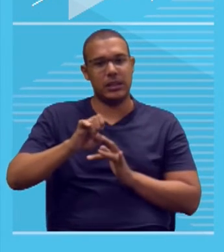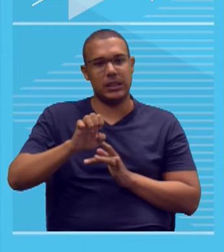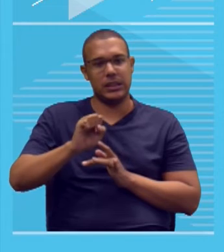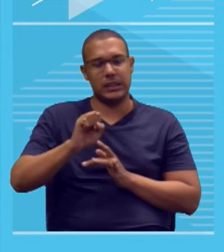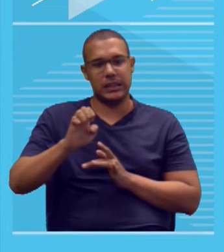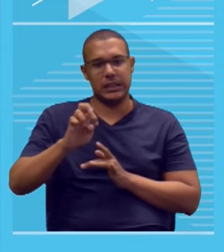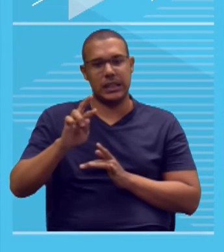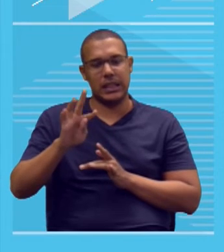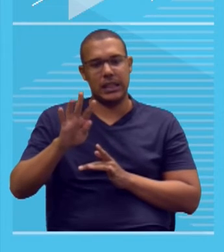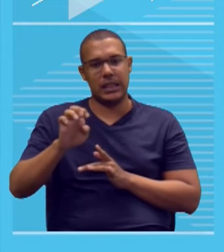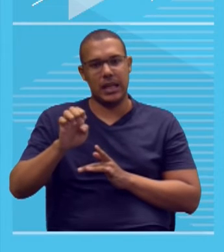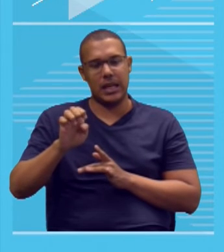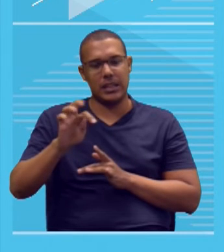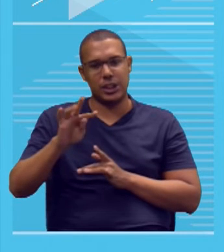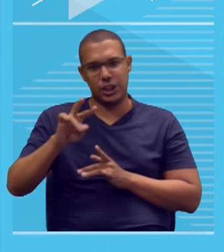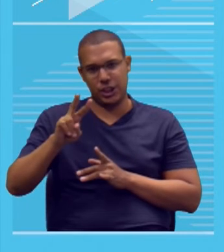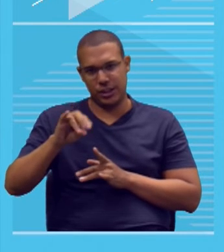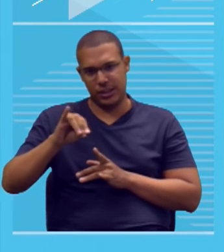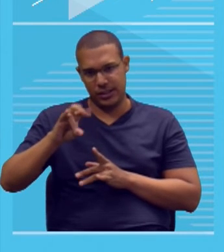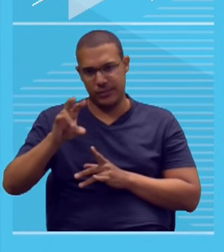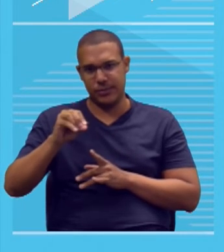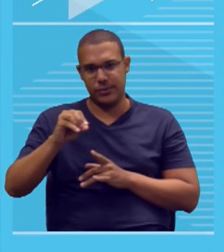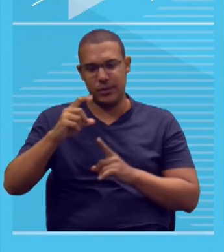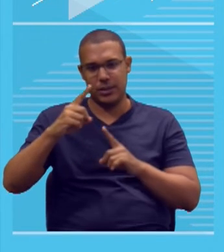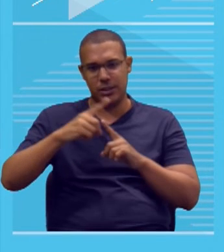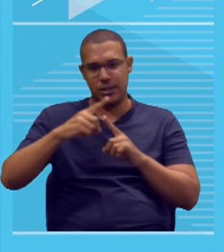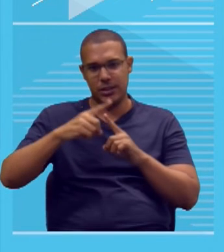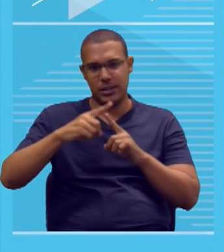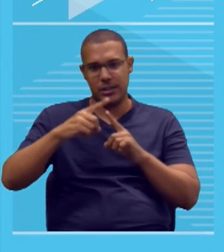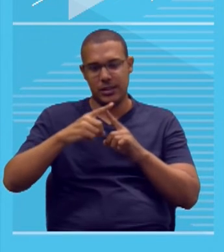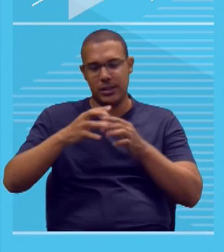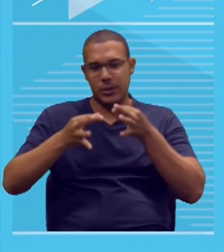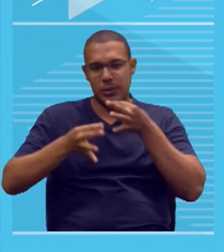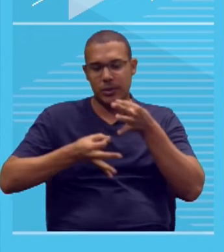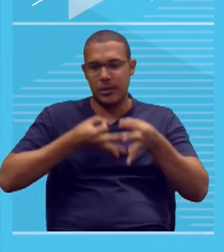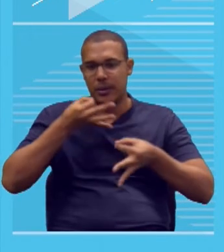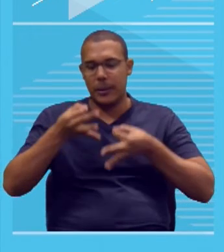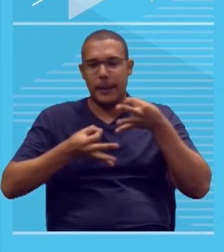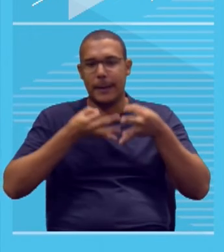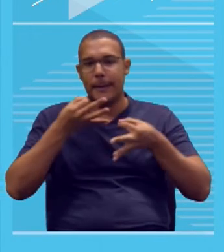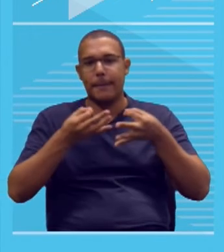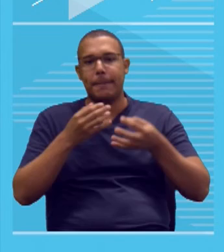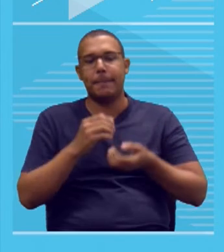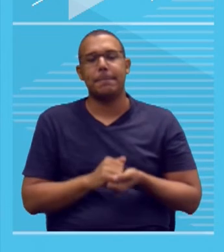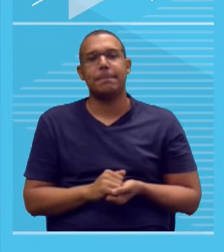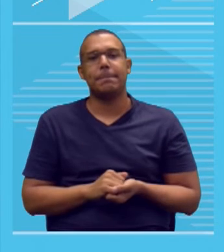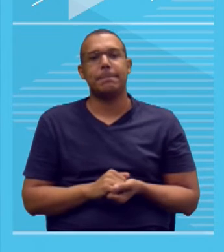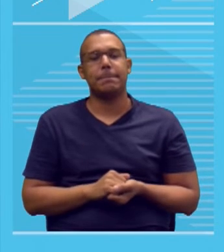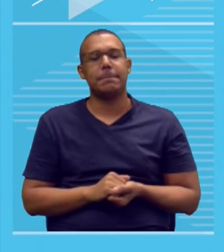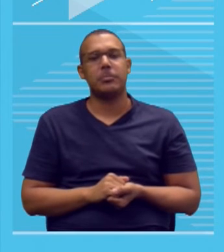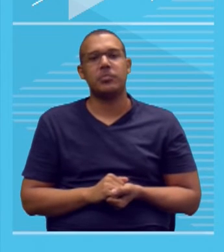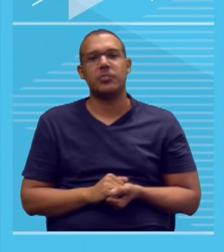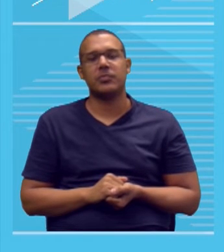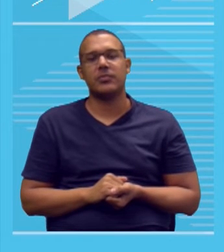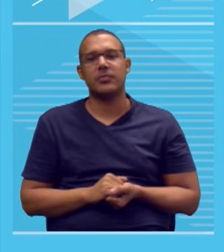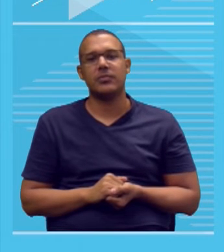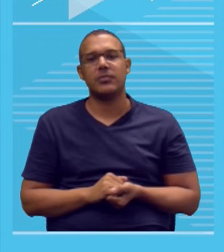E a tipologia, a argumentativa, ou seja, tem que ter, faça chuva, faça sol,